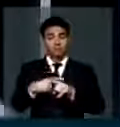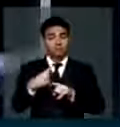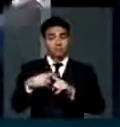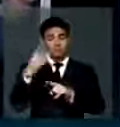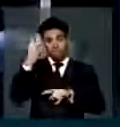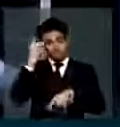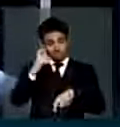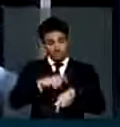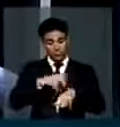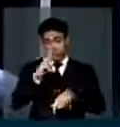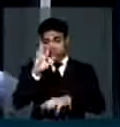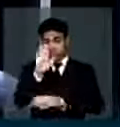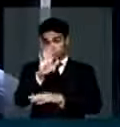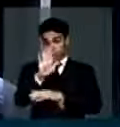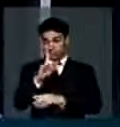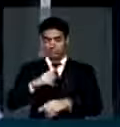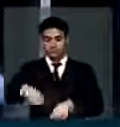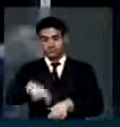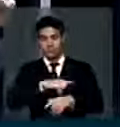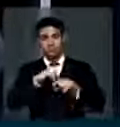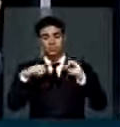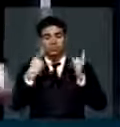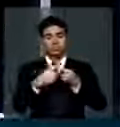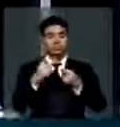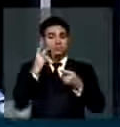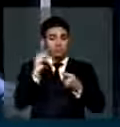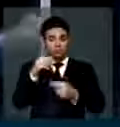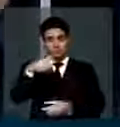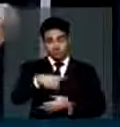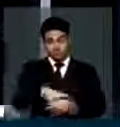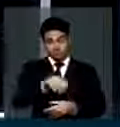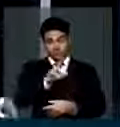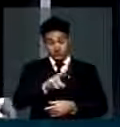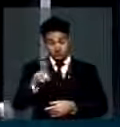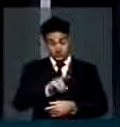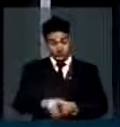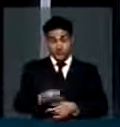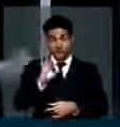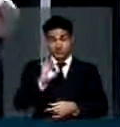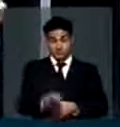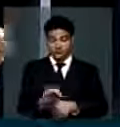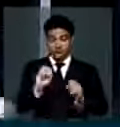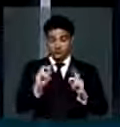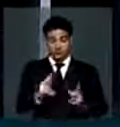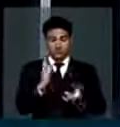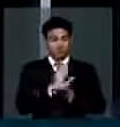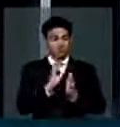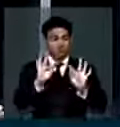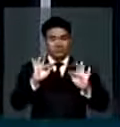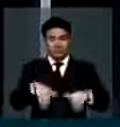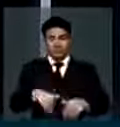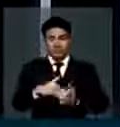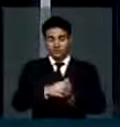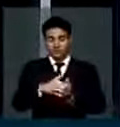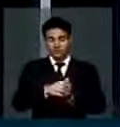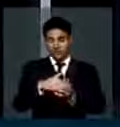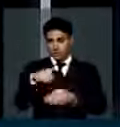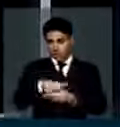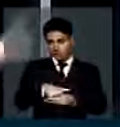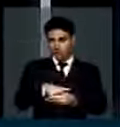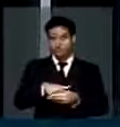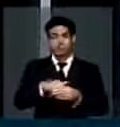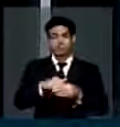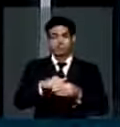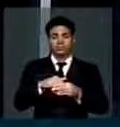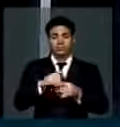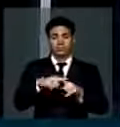nós nos reunimos aqui para votar nominalmente, o que está correto, acabar com o voto fechado, a gente apreciar aqui